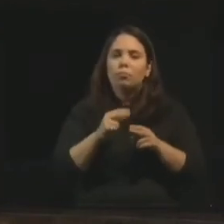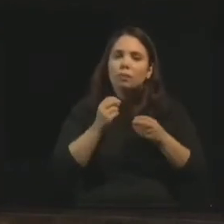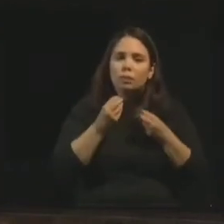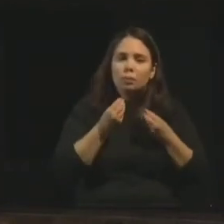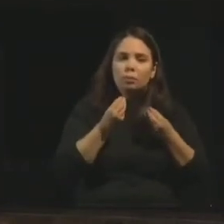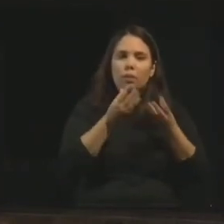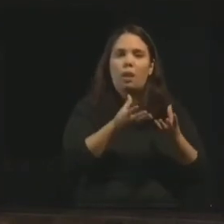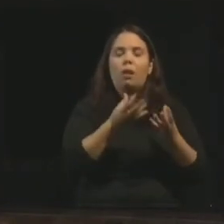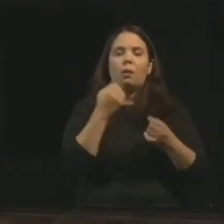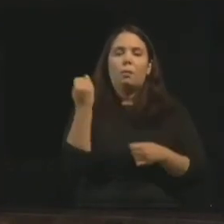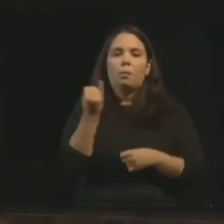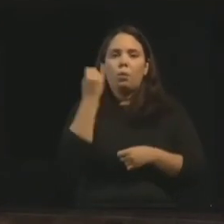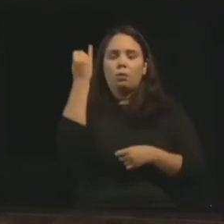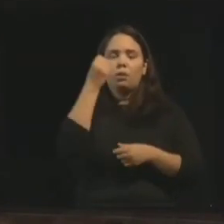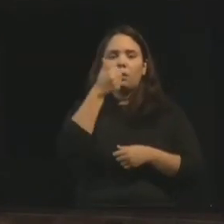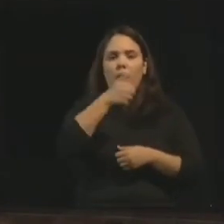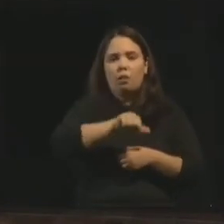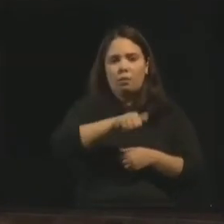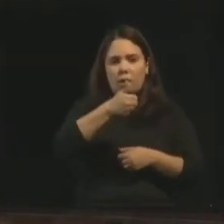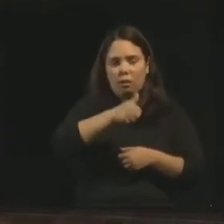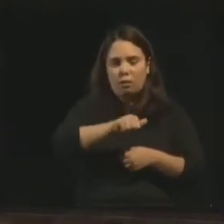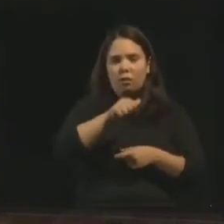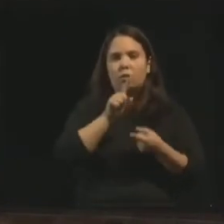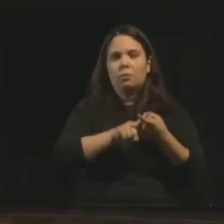da gente fazer avaliação também.